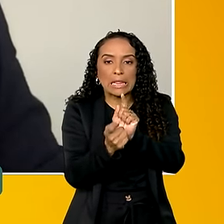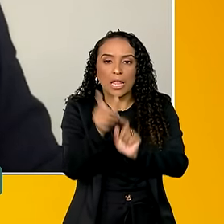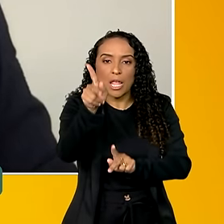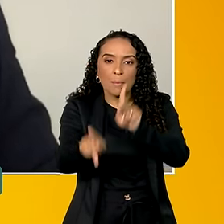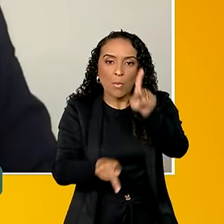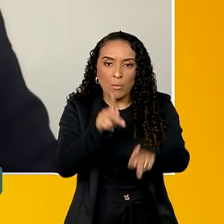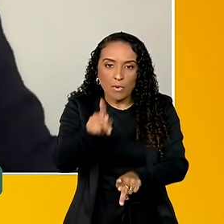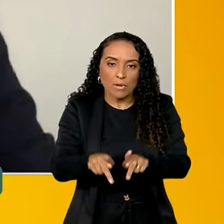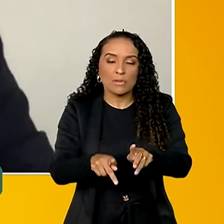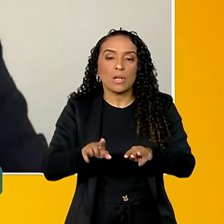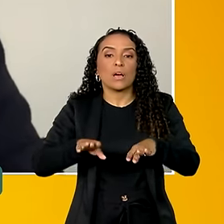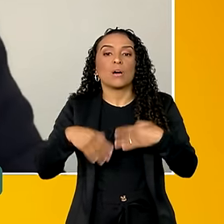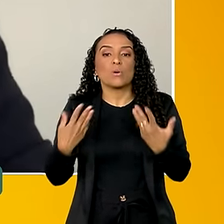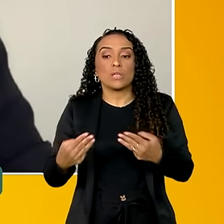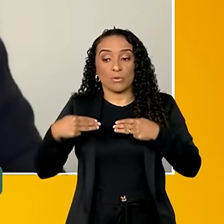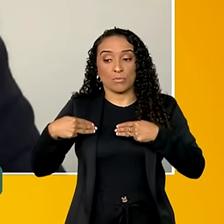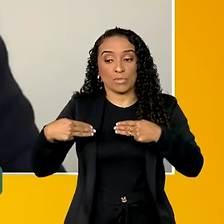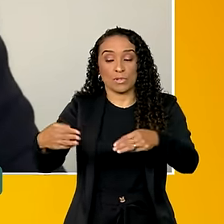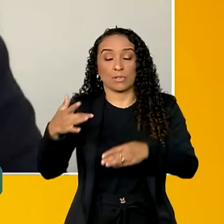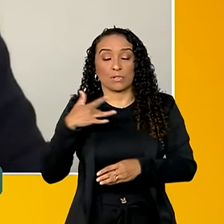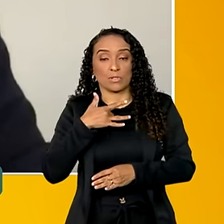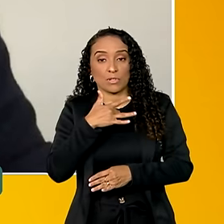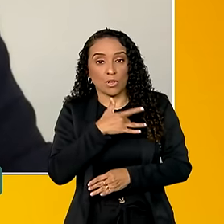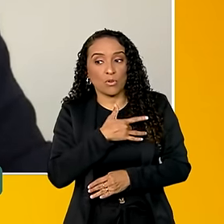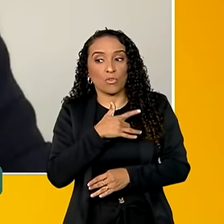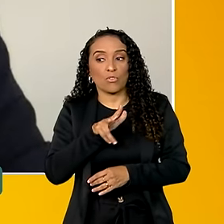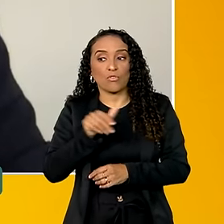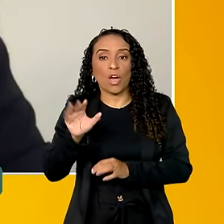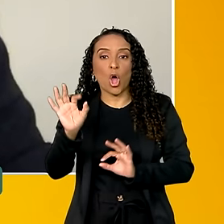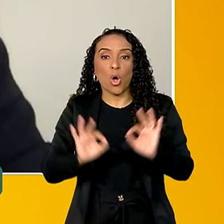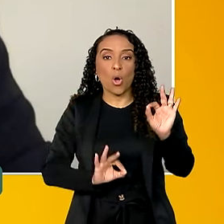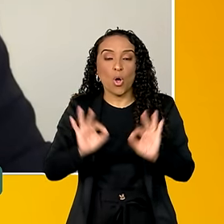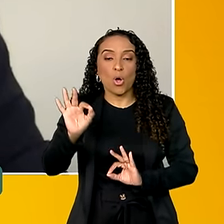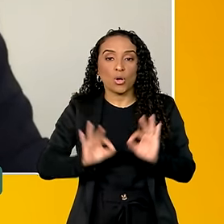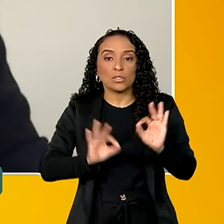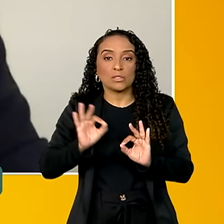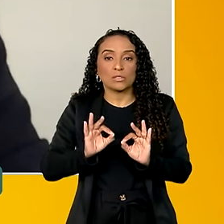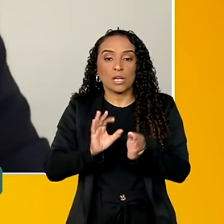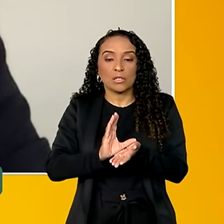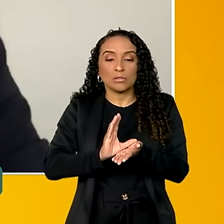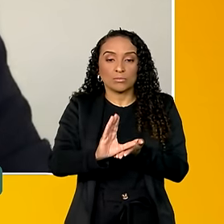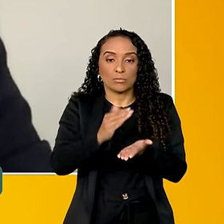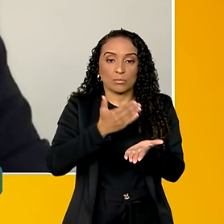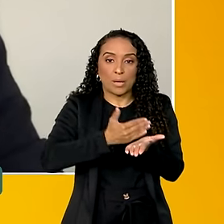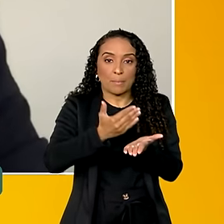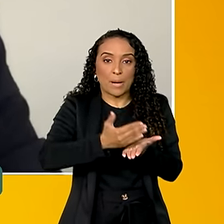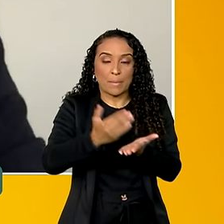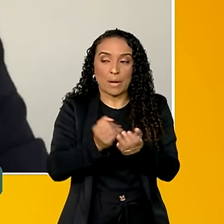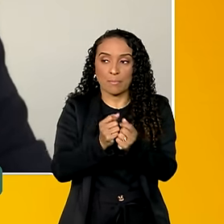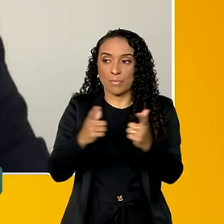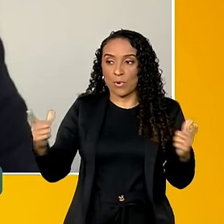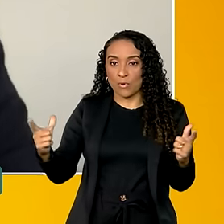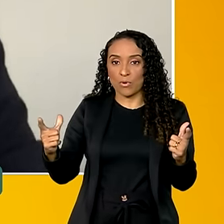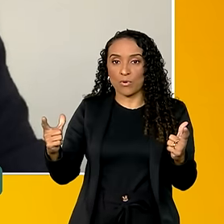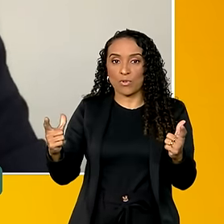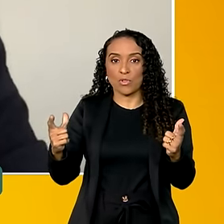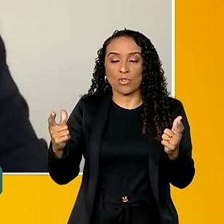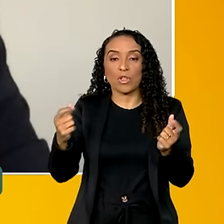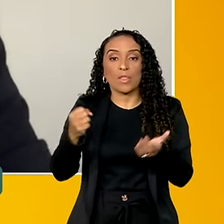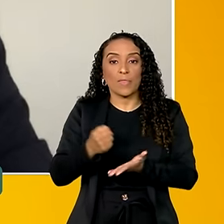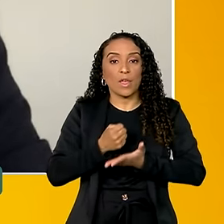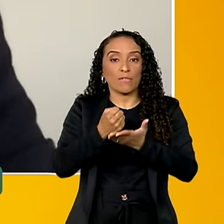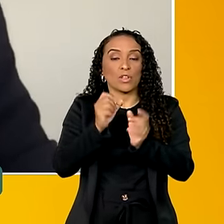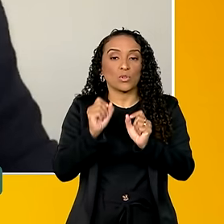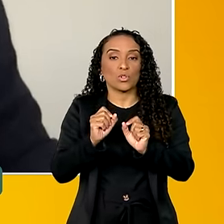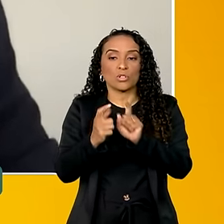população. E o Ministério da Saúde vai organizar um financiamento da ampliação da oferta de